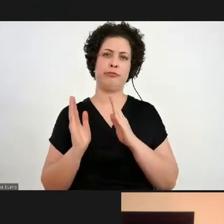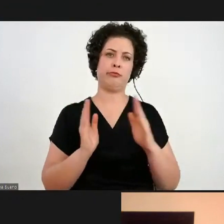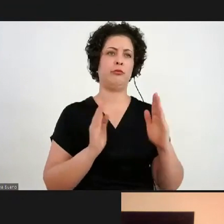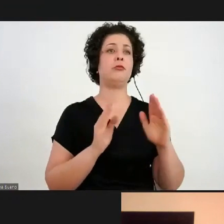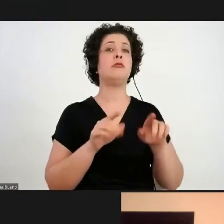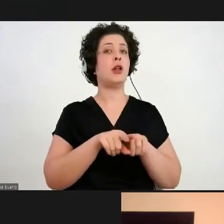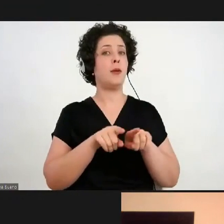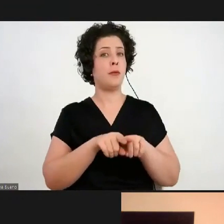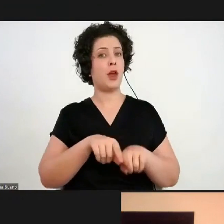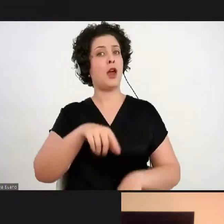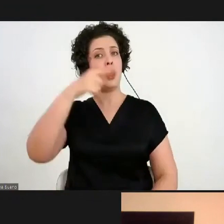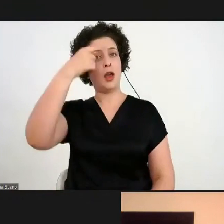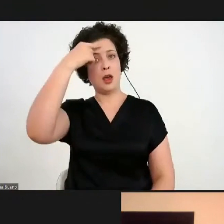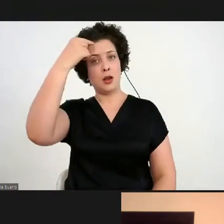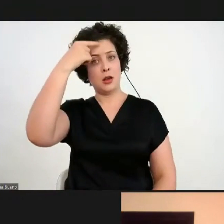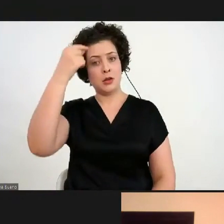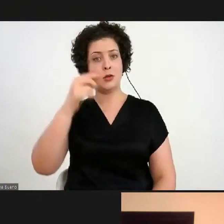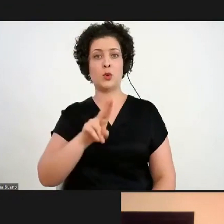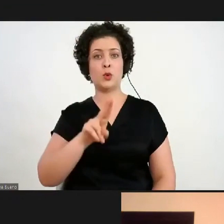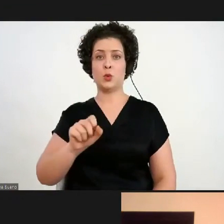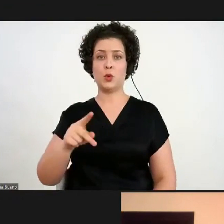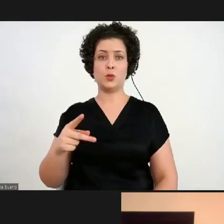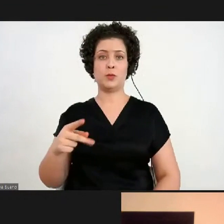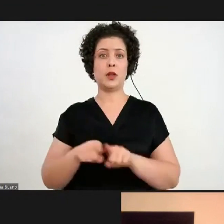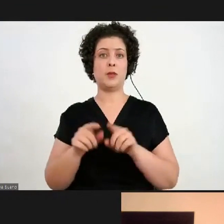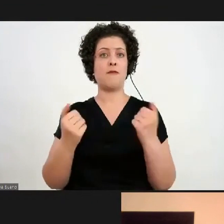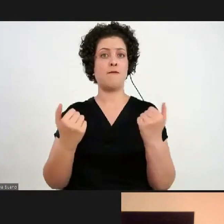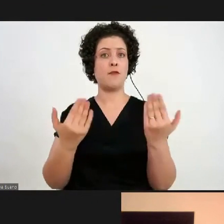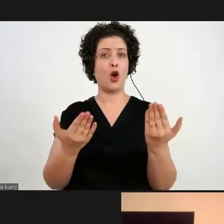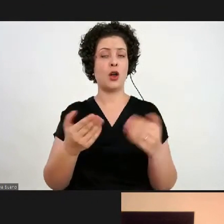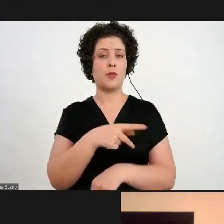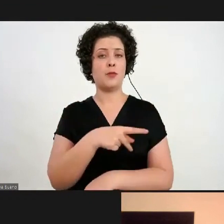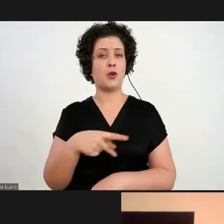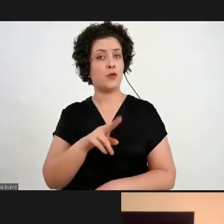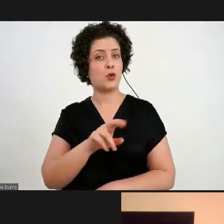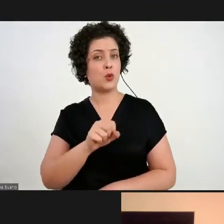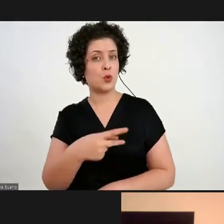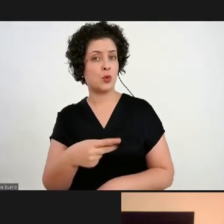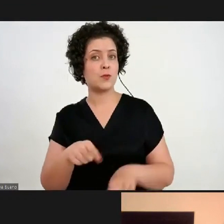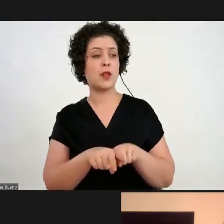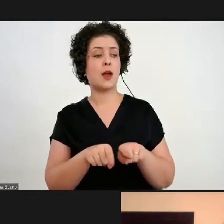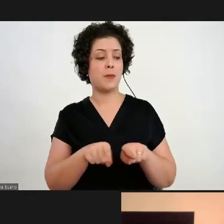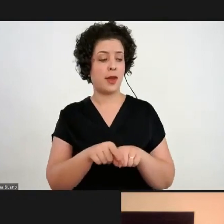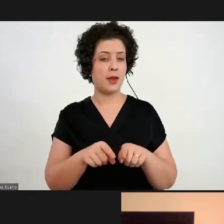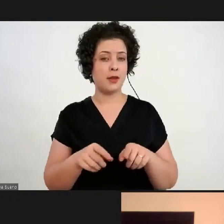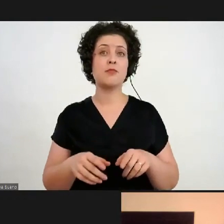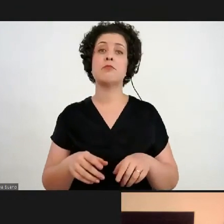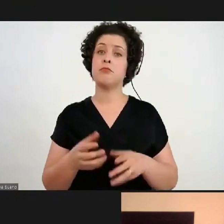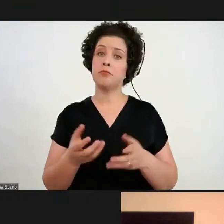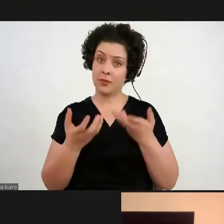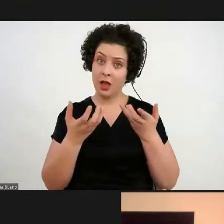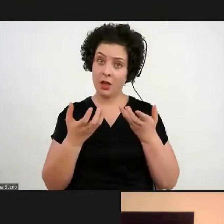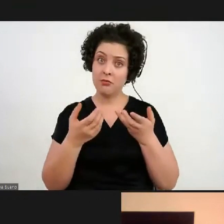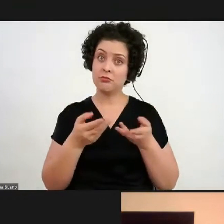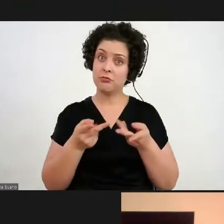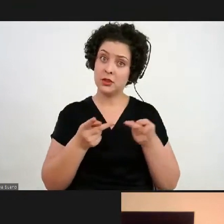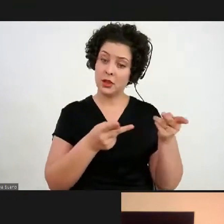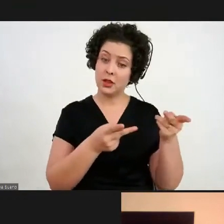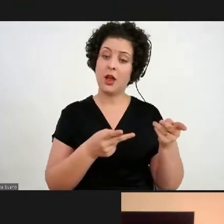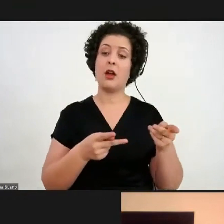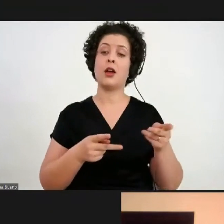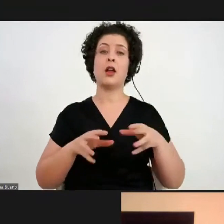universitários, tanto da USP como de fora, grupos de professores da USP também que querem fazer visitas especiais são atendidos pelo